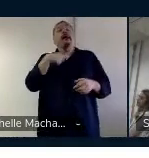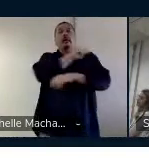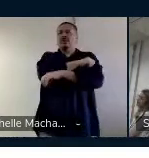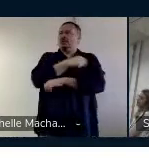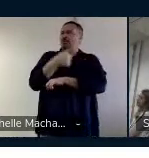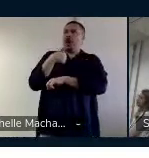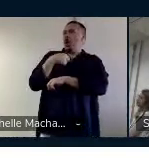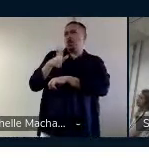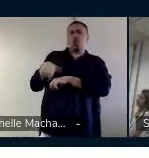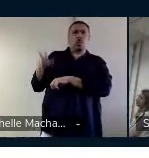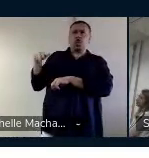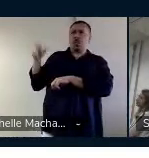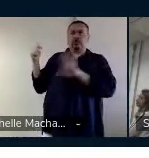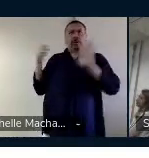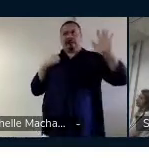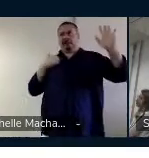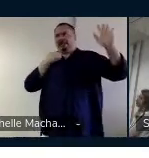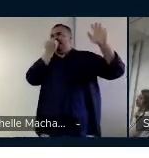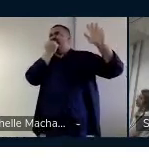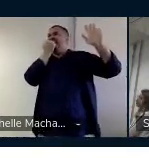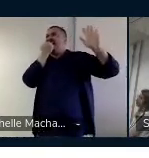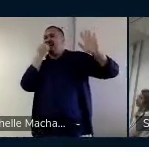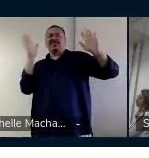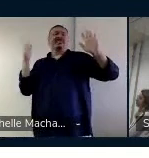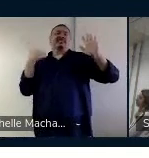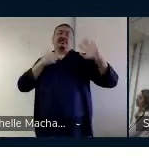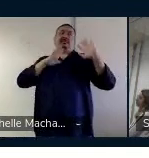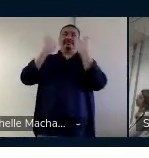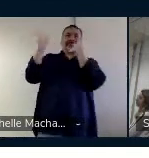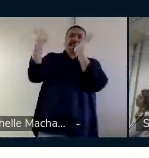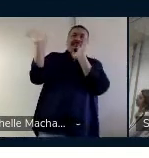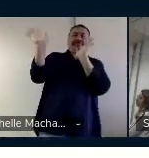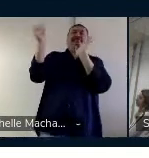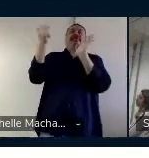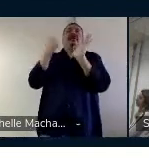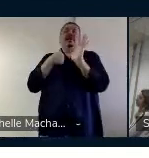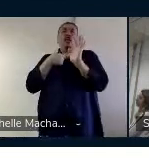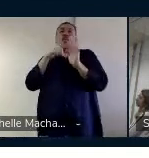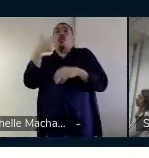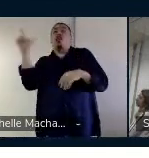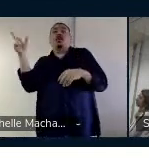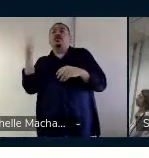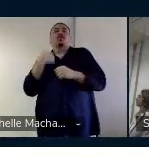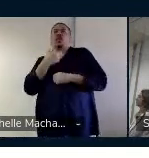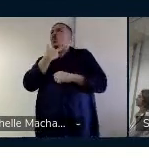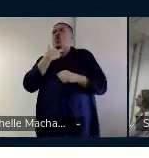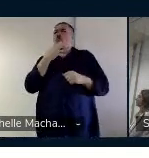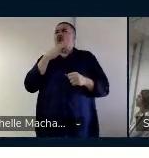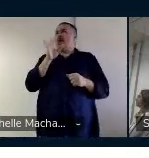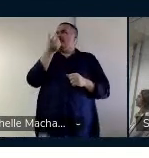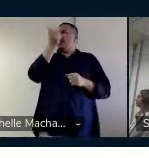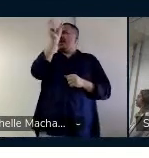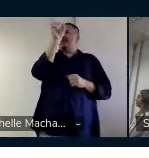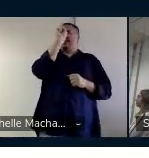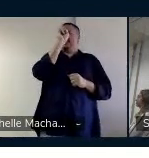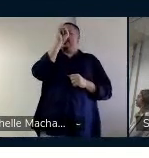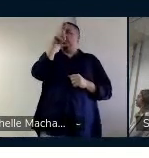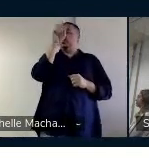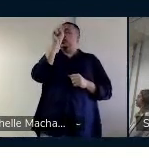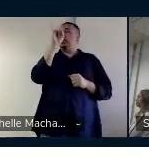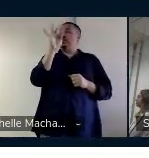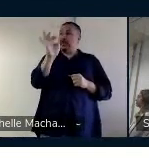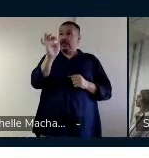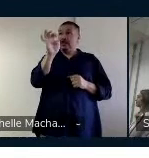falar, eu nunca tive, Deus me livre, não conheço, eu só tive outra coisa. Então, eles desconheciam essa palavra sinusite